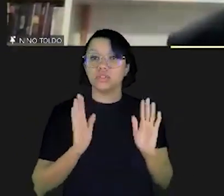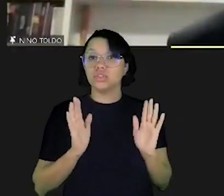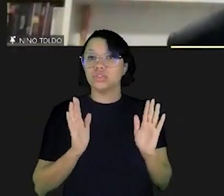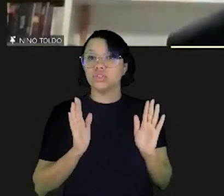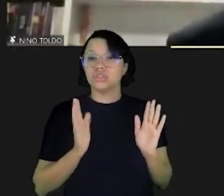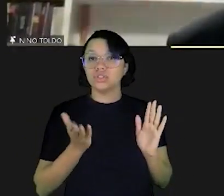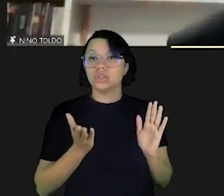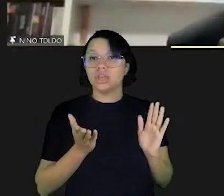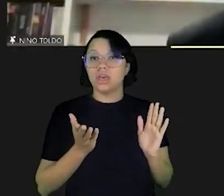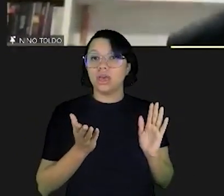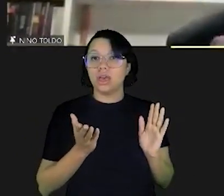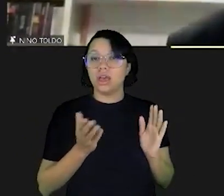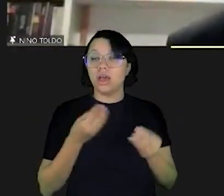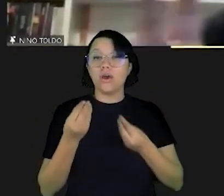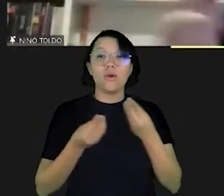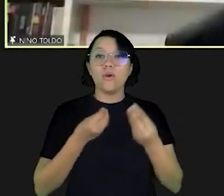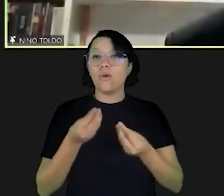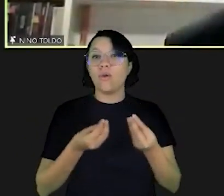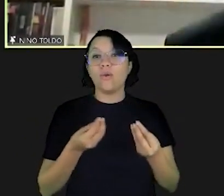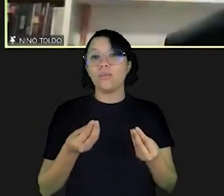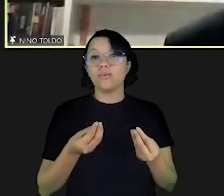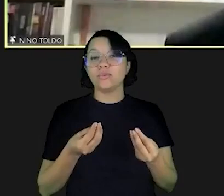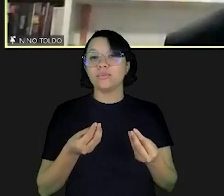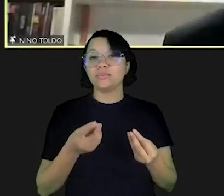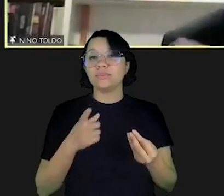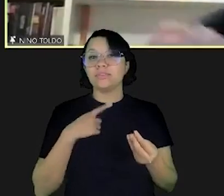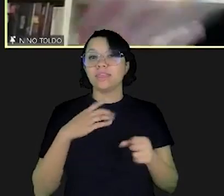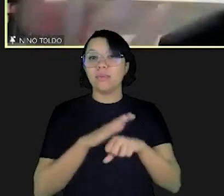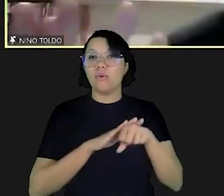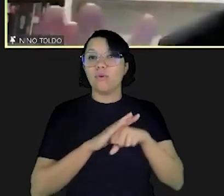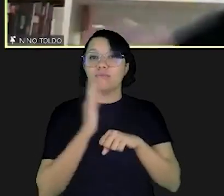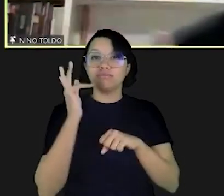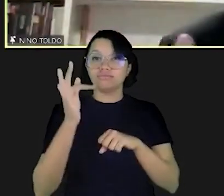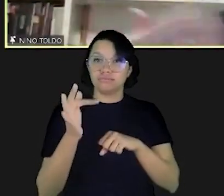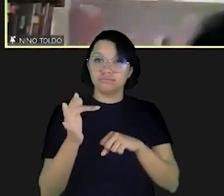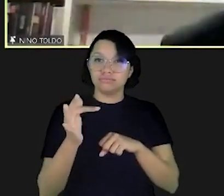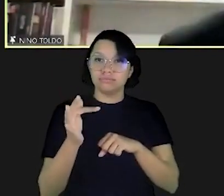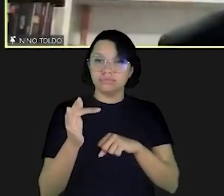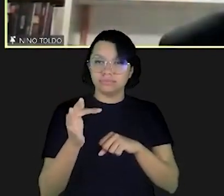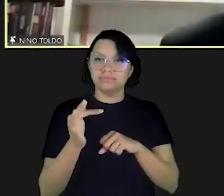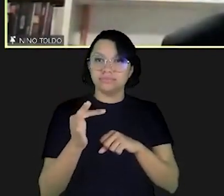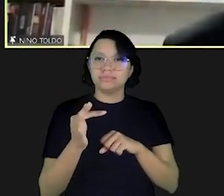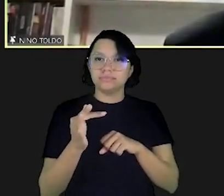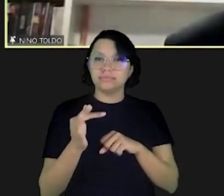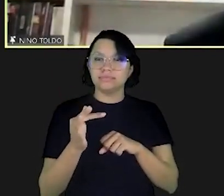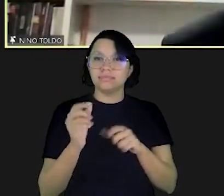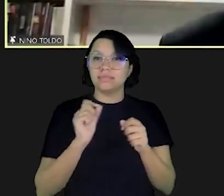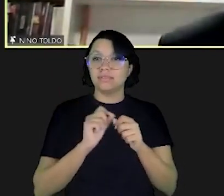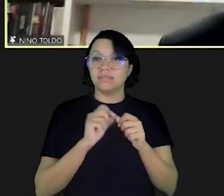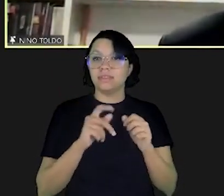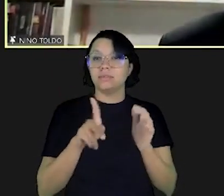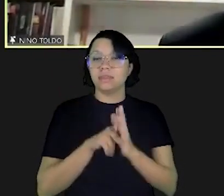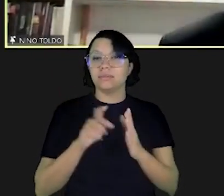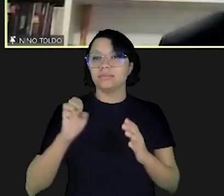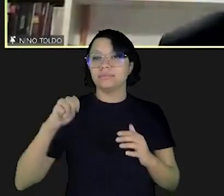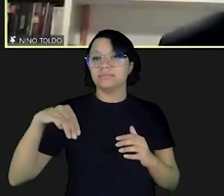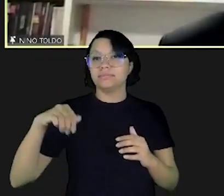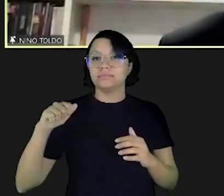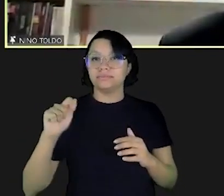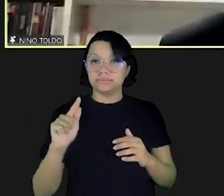até já a nossa como uma proposição para conversas futuras promovidas aqui pela